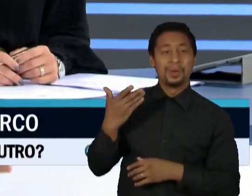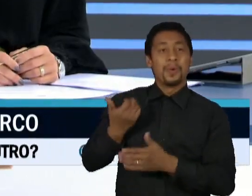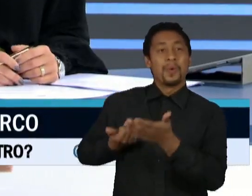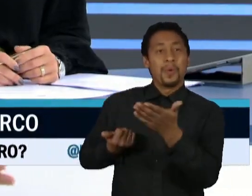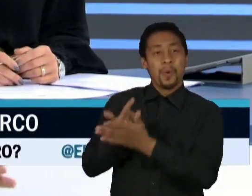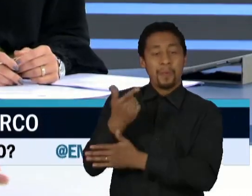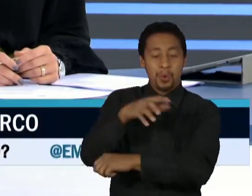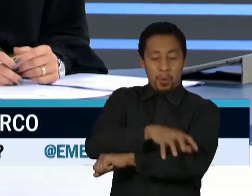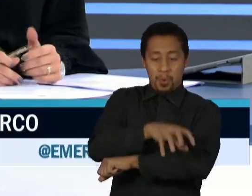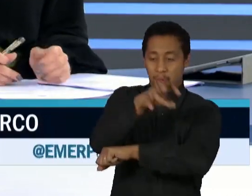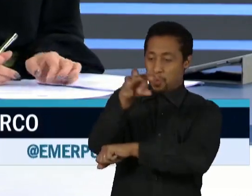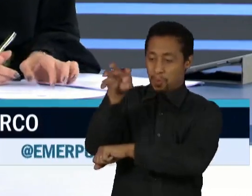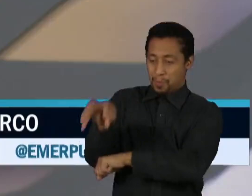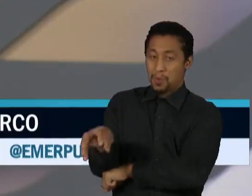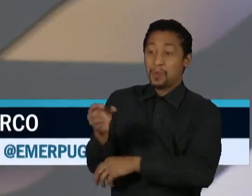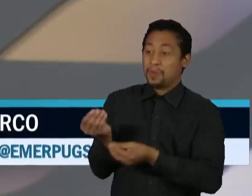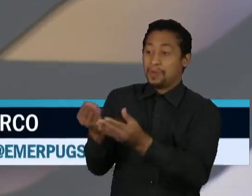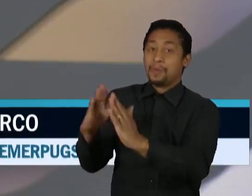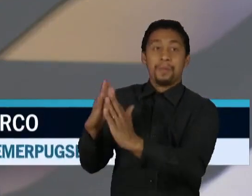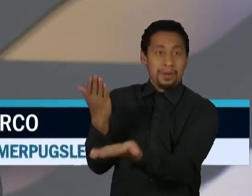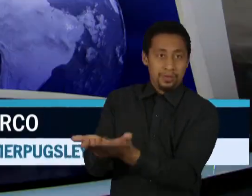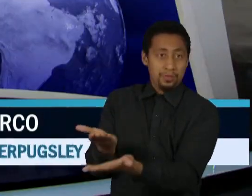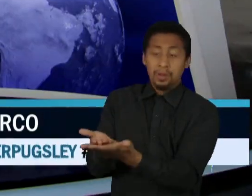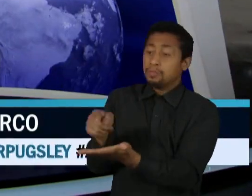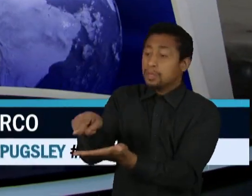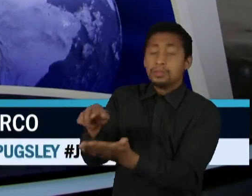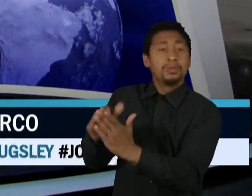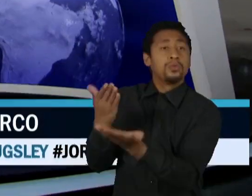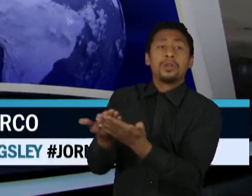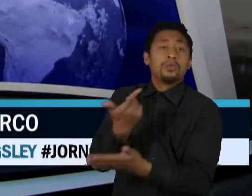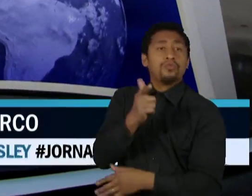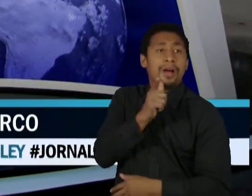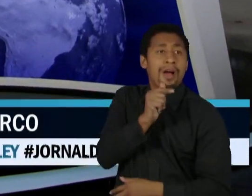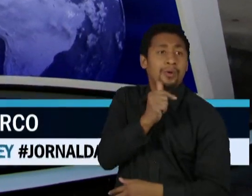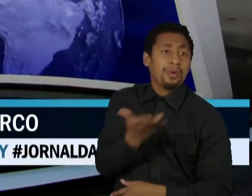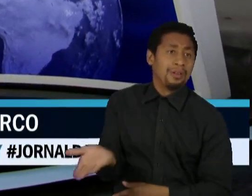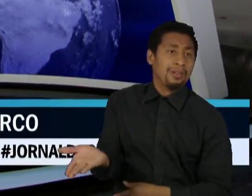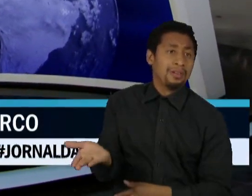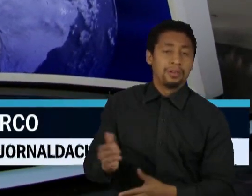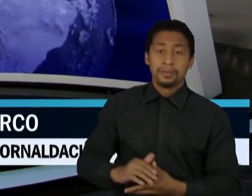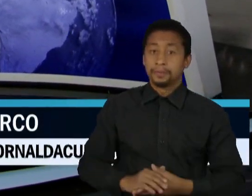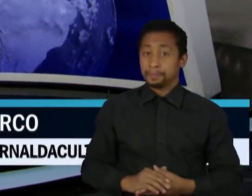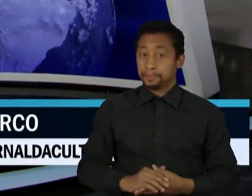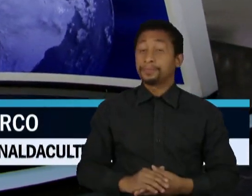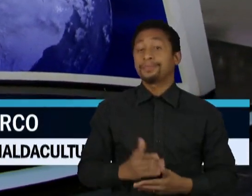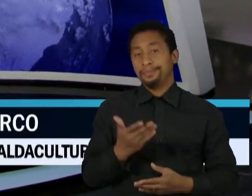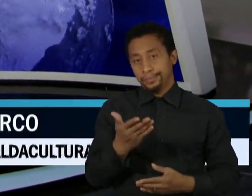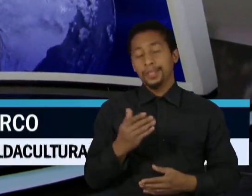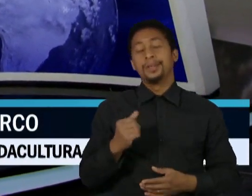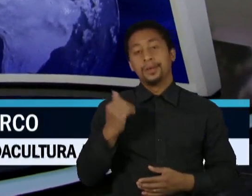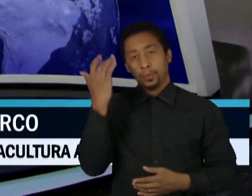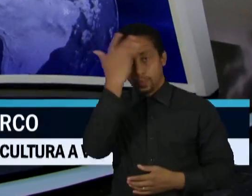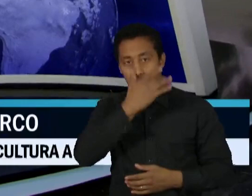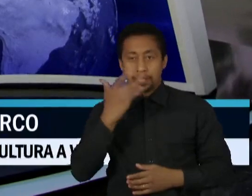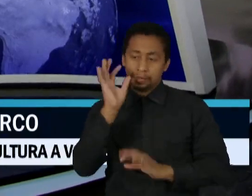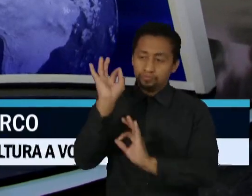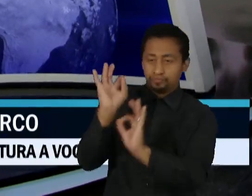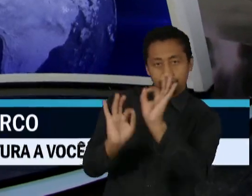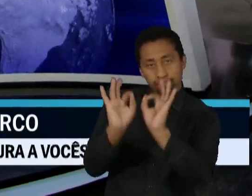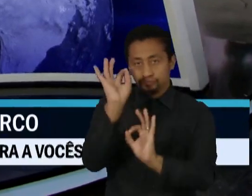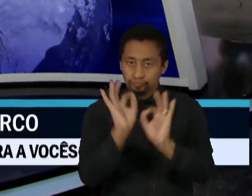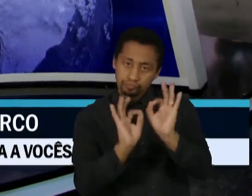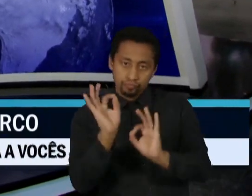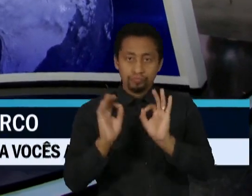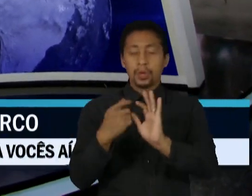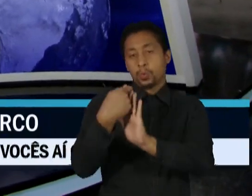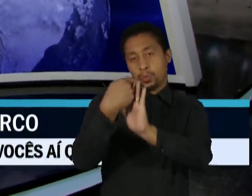a escola que não tinha água tratada? Exatamente. Agora, Pondé, o Lula, ele aceitou os gatilhos no texto do Arcabouço, só que não, desde